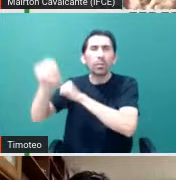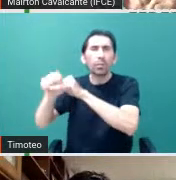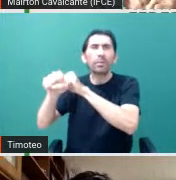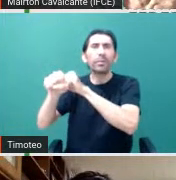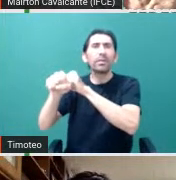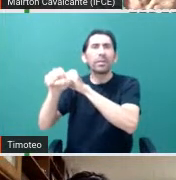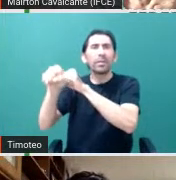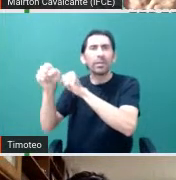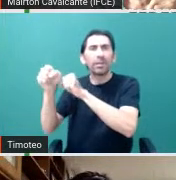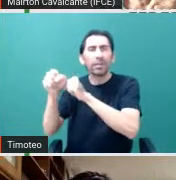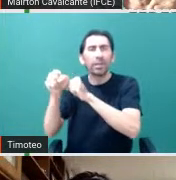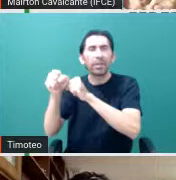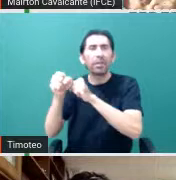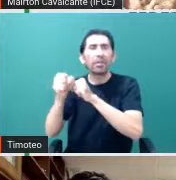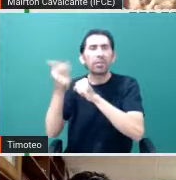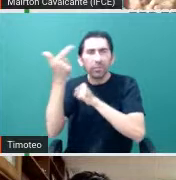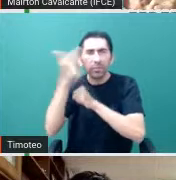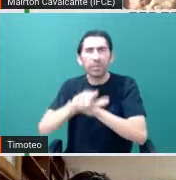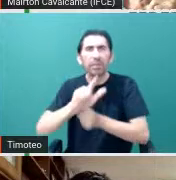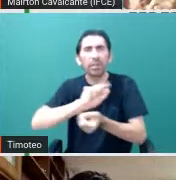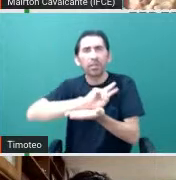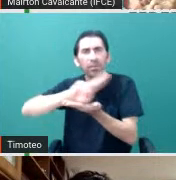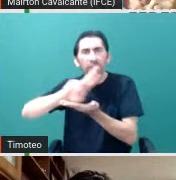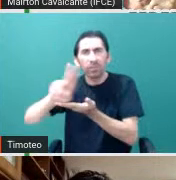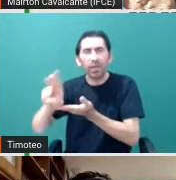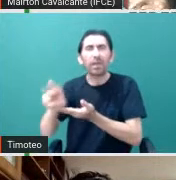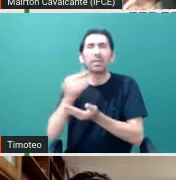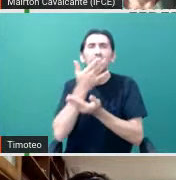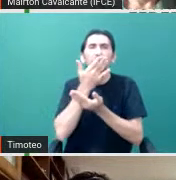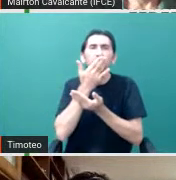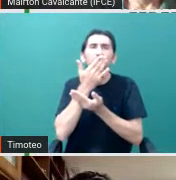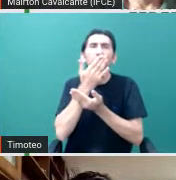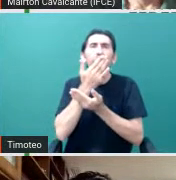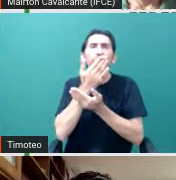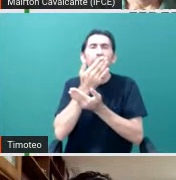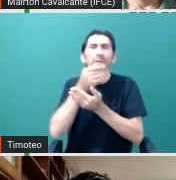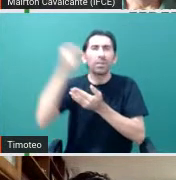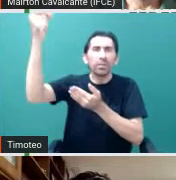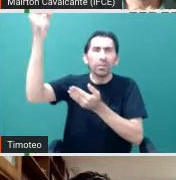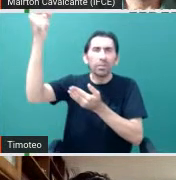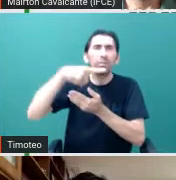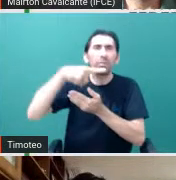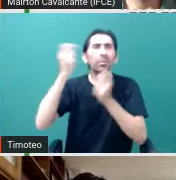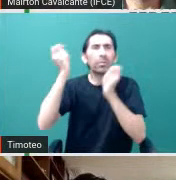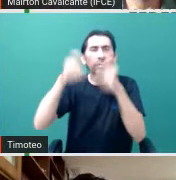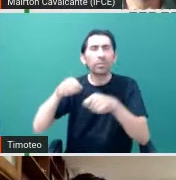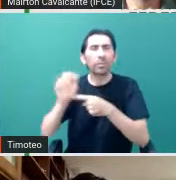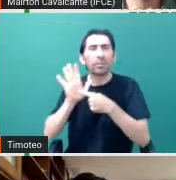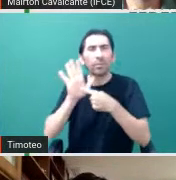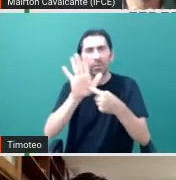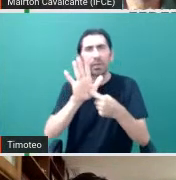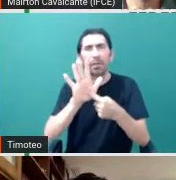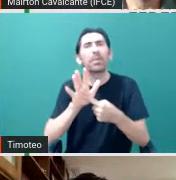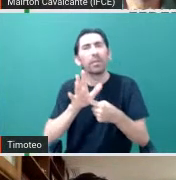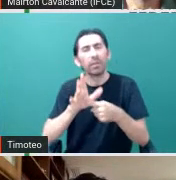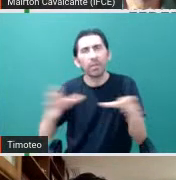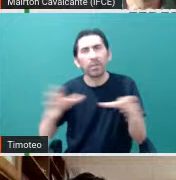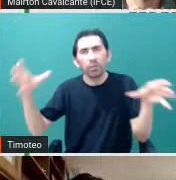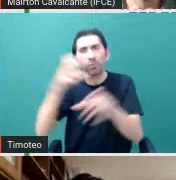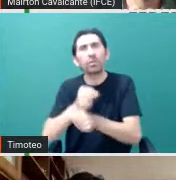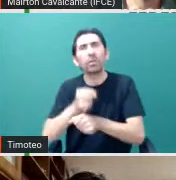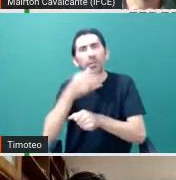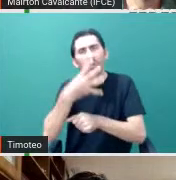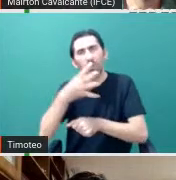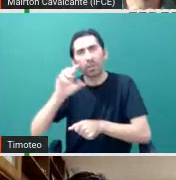espectros. E dos 4 milhões de espectros, a gente encontrou, então, 40 mil novas anãs brancas.